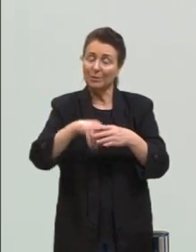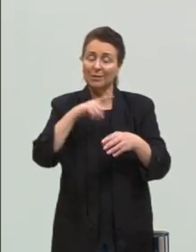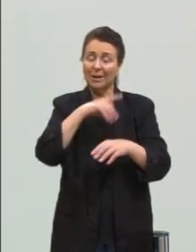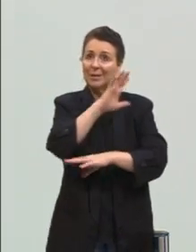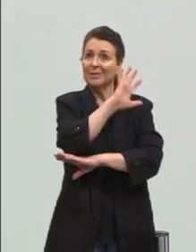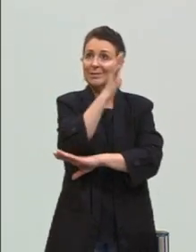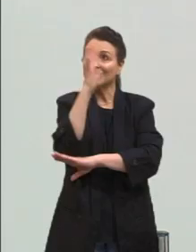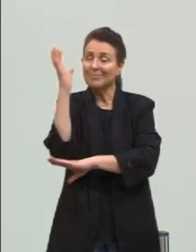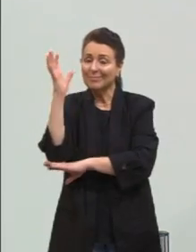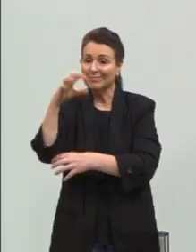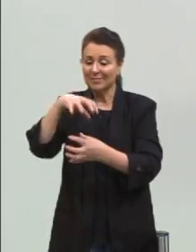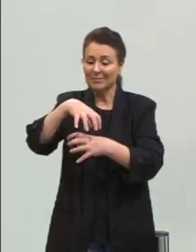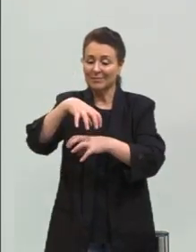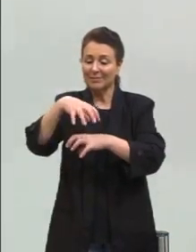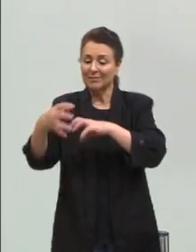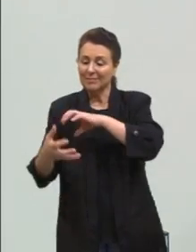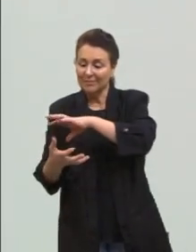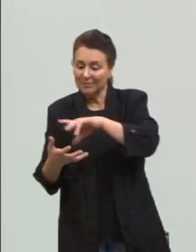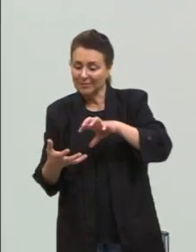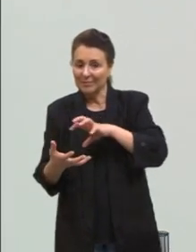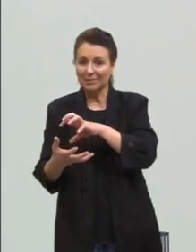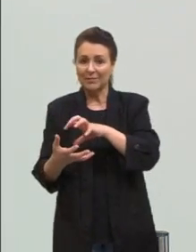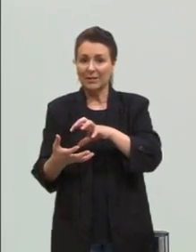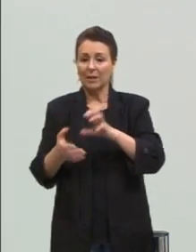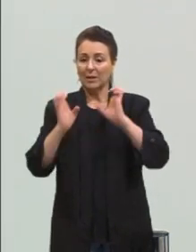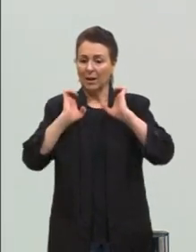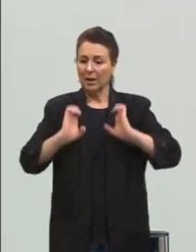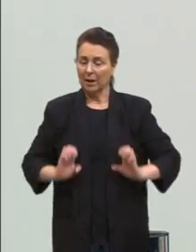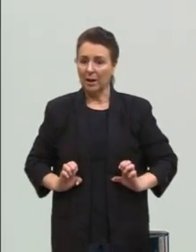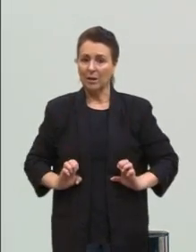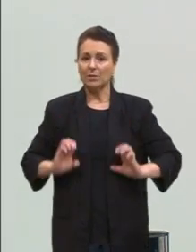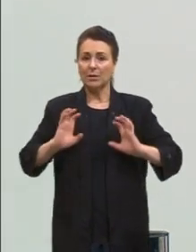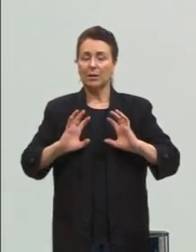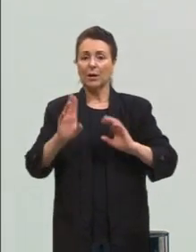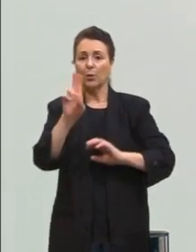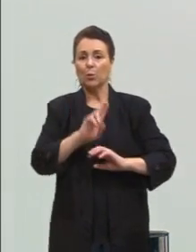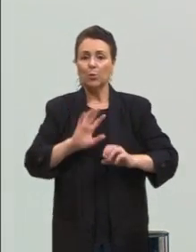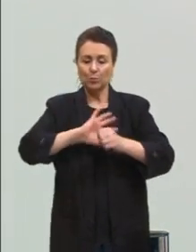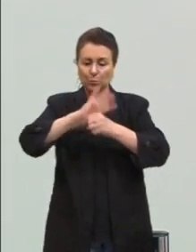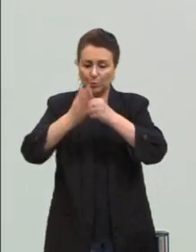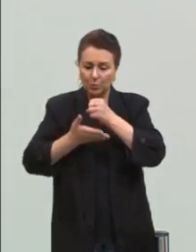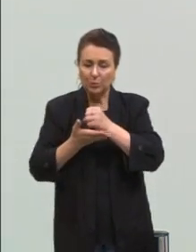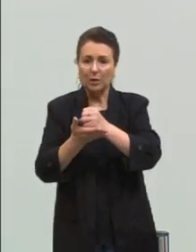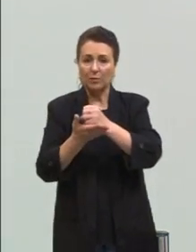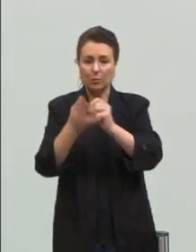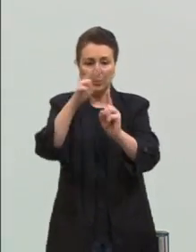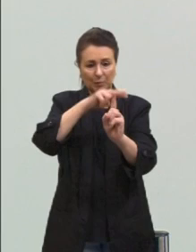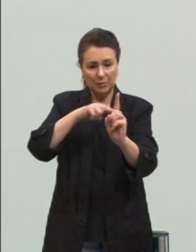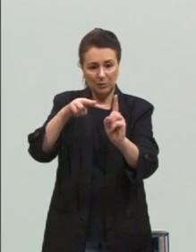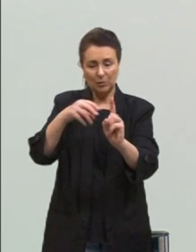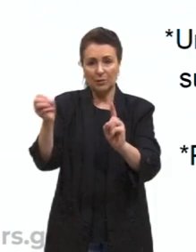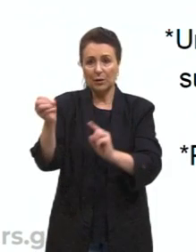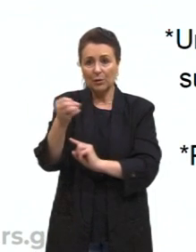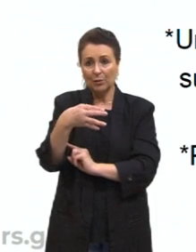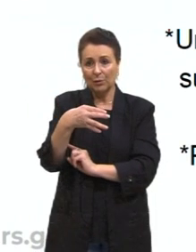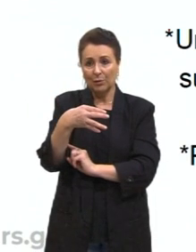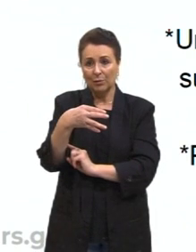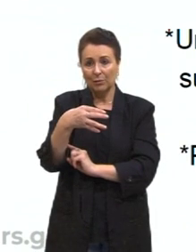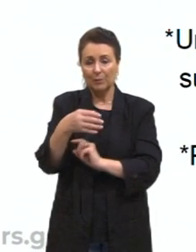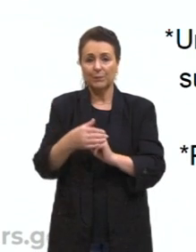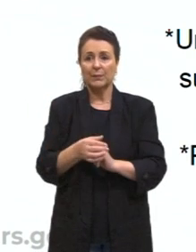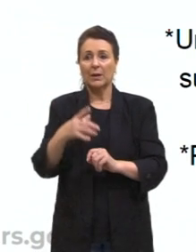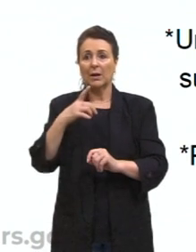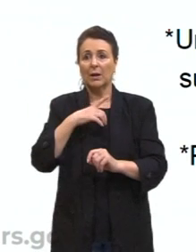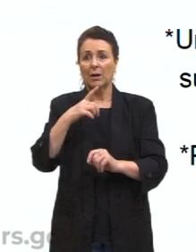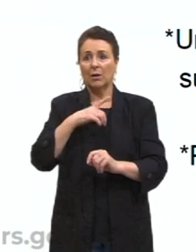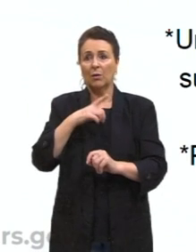Relacionado a essa nova ética, O costume sustentável também vai ter uma nova perspectiva. Olha só, Pierre